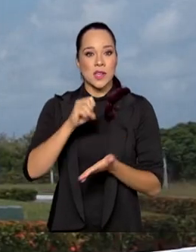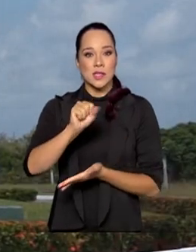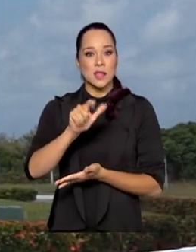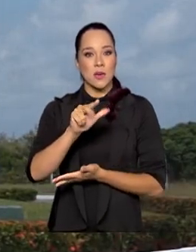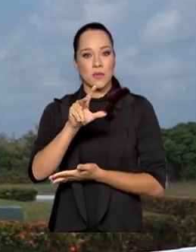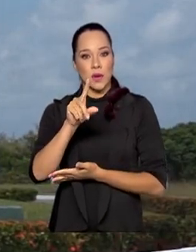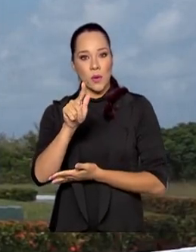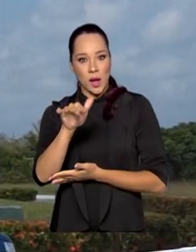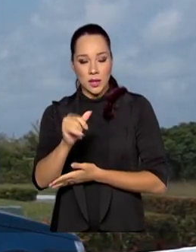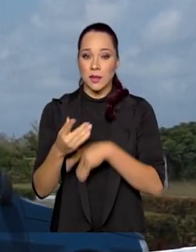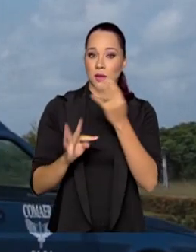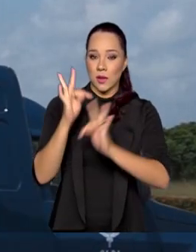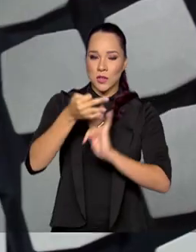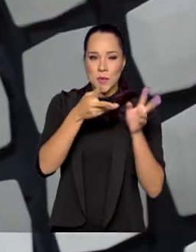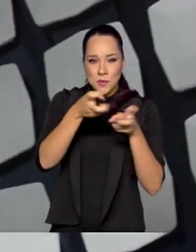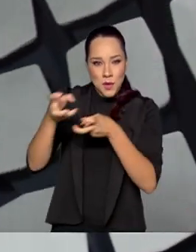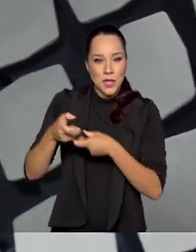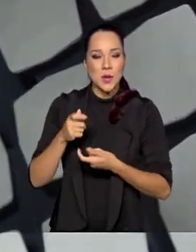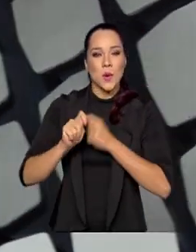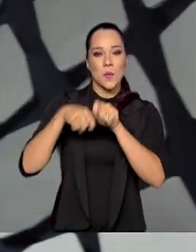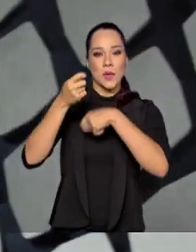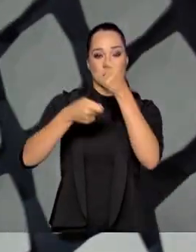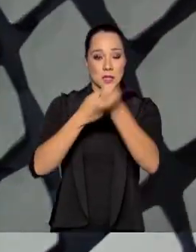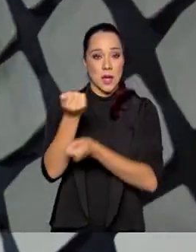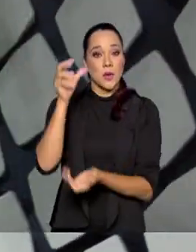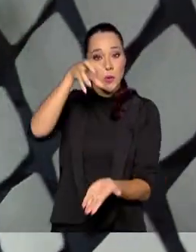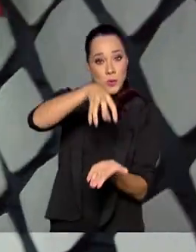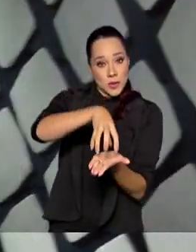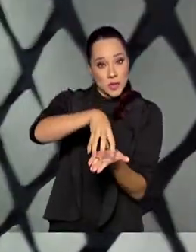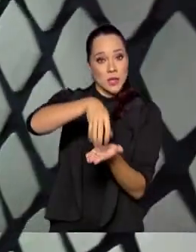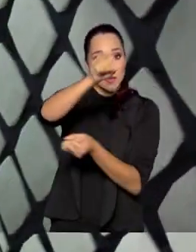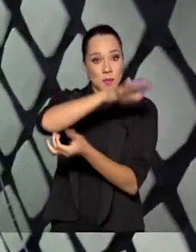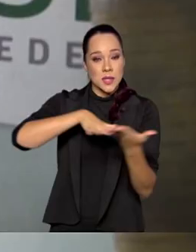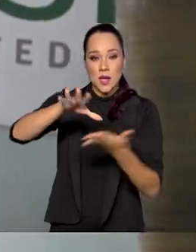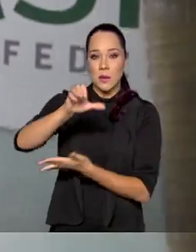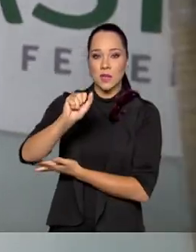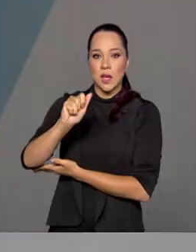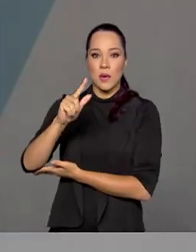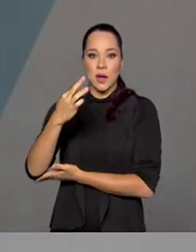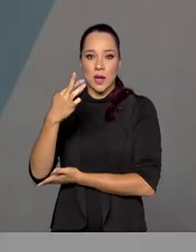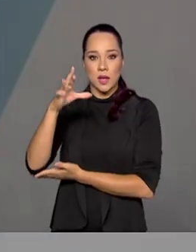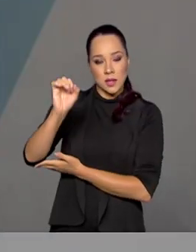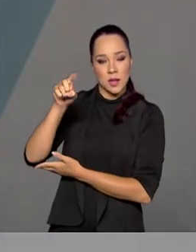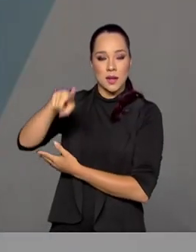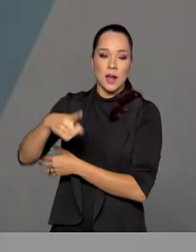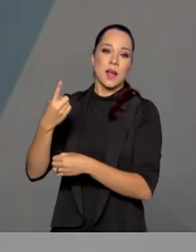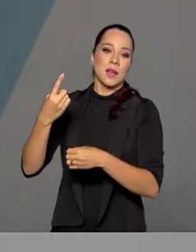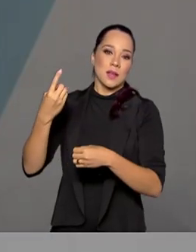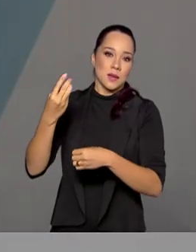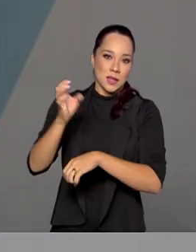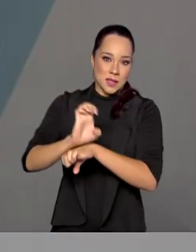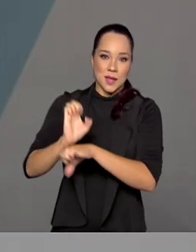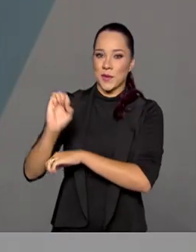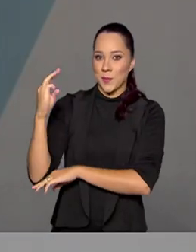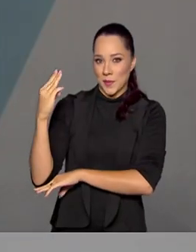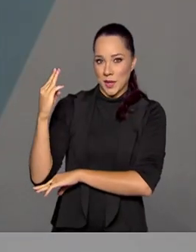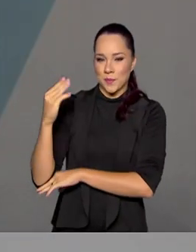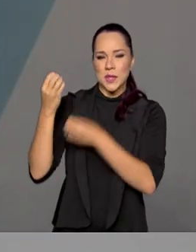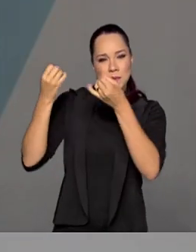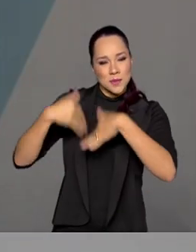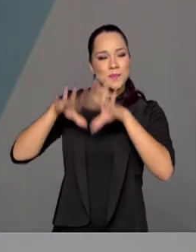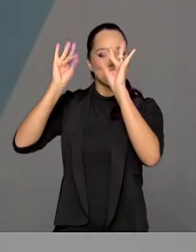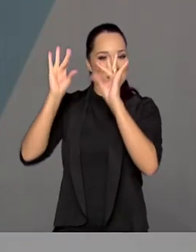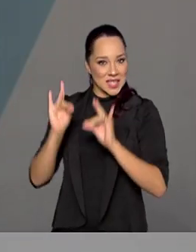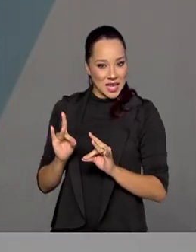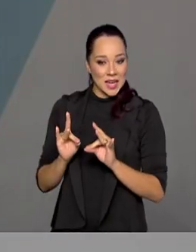tecnológicas para exploração comercial do Centro Espacial de Alcântara, no Maranhão. Para nos detalhar esses e outros